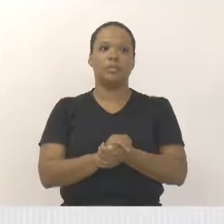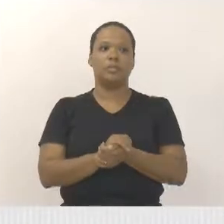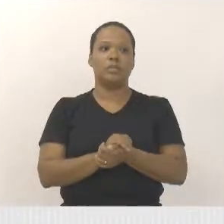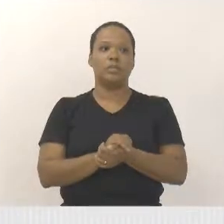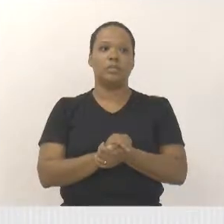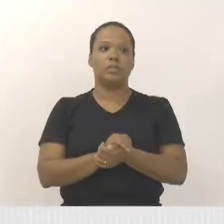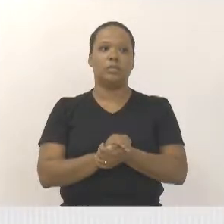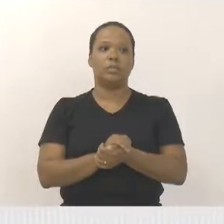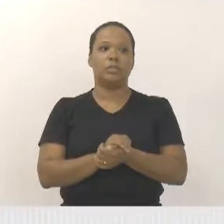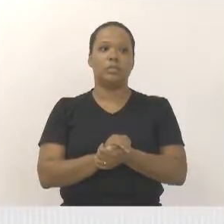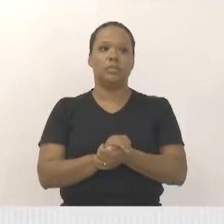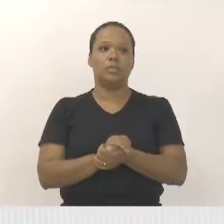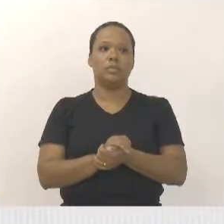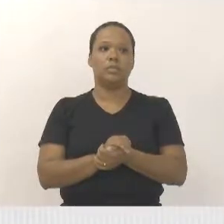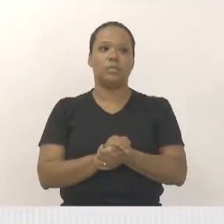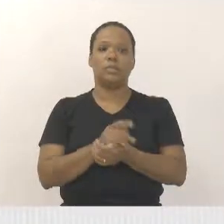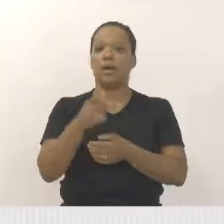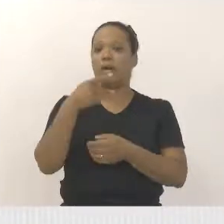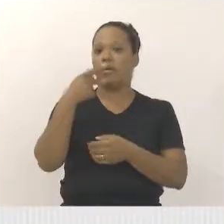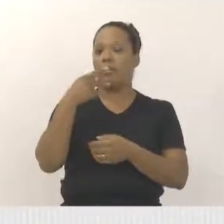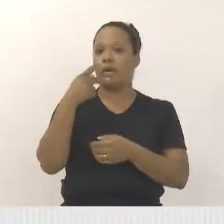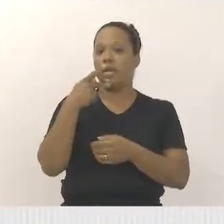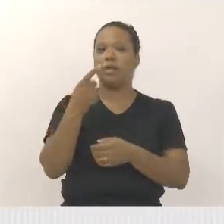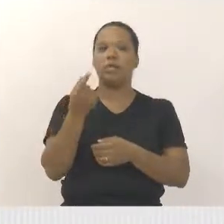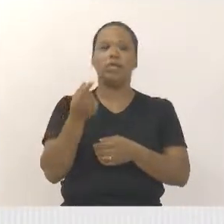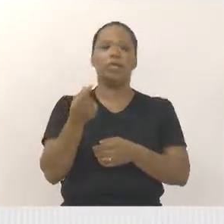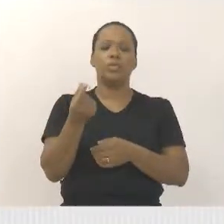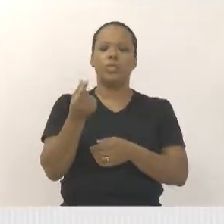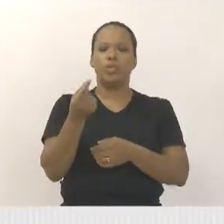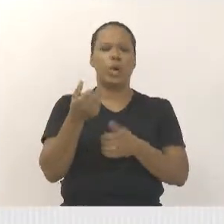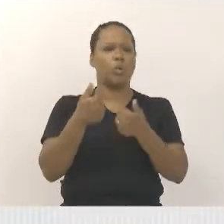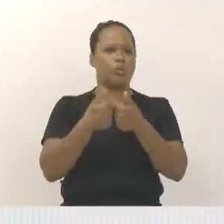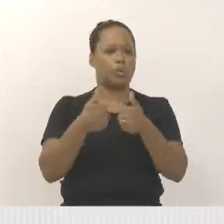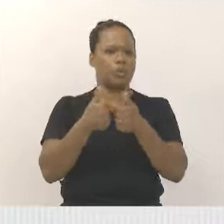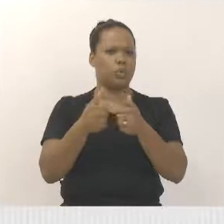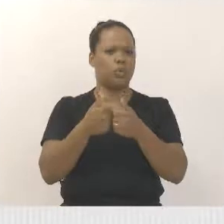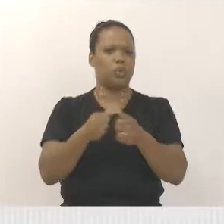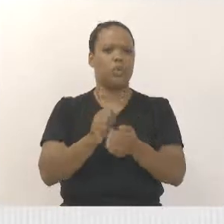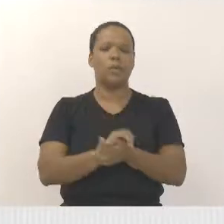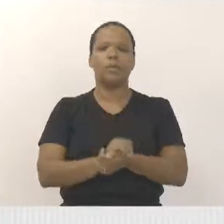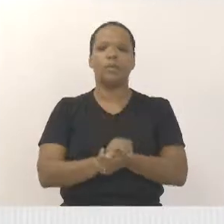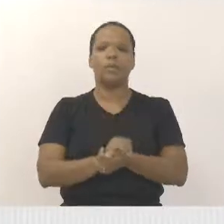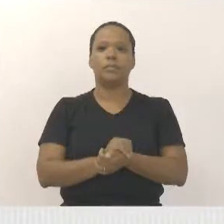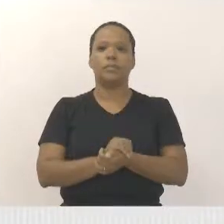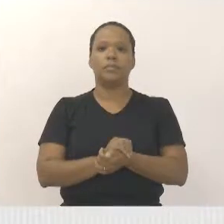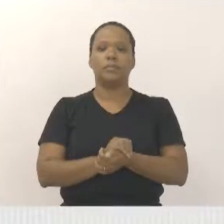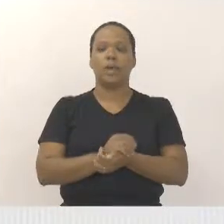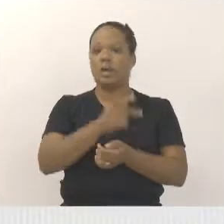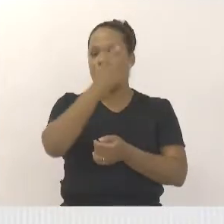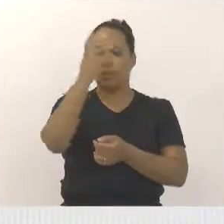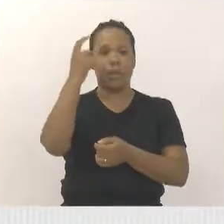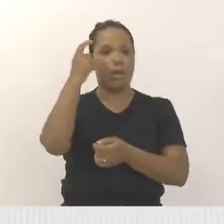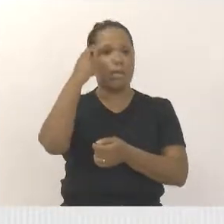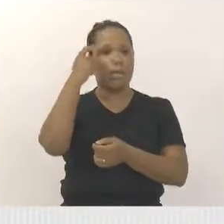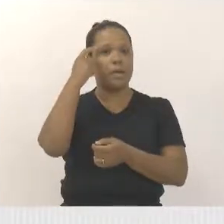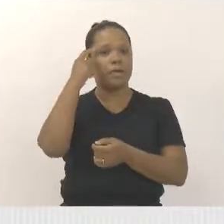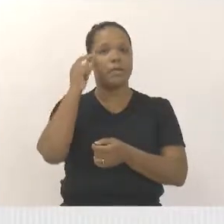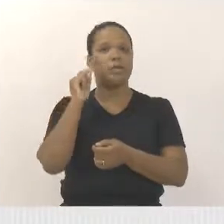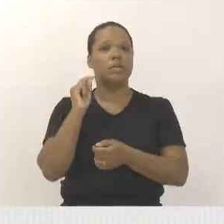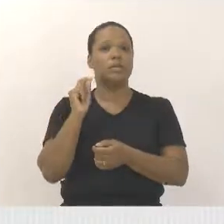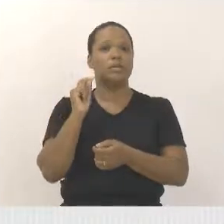se falando do reajuste da passagem de ônibus, que muitas pessoas ainda pensam, que